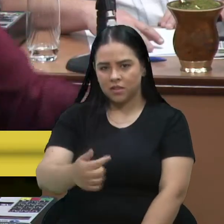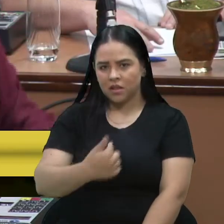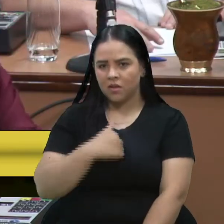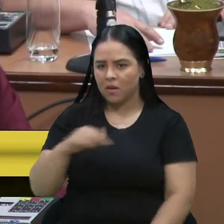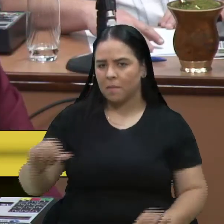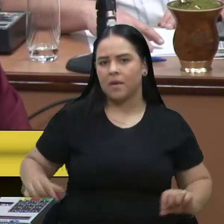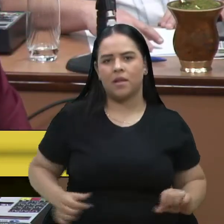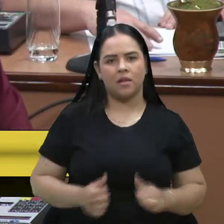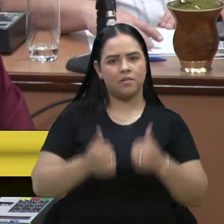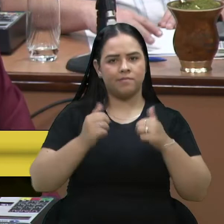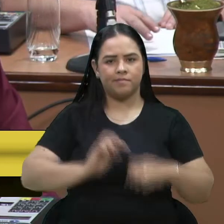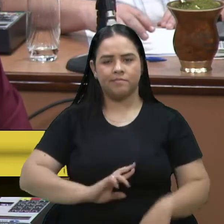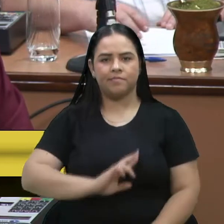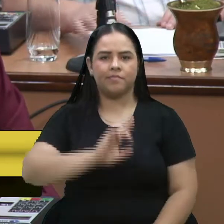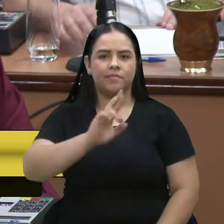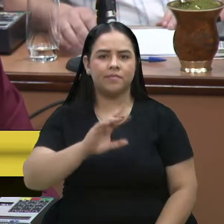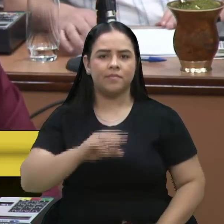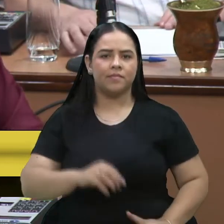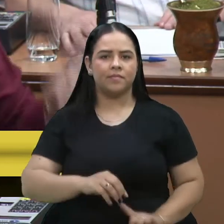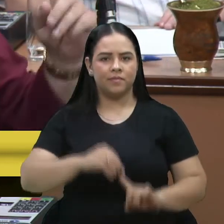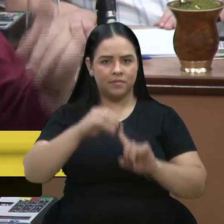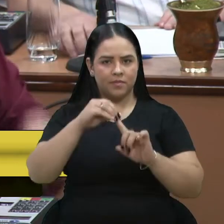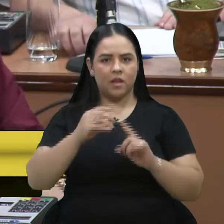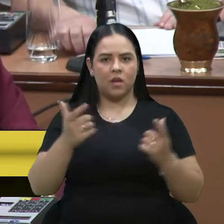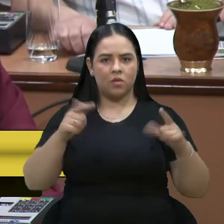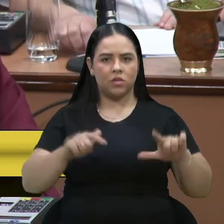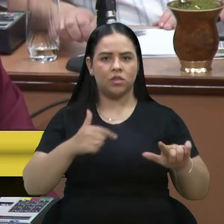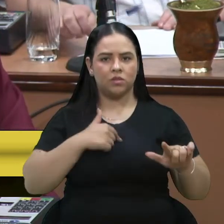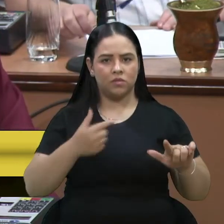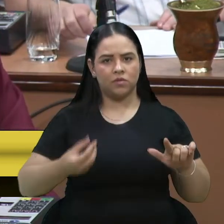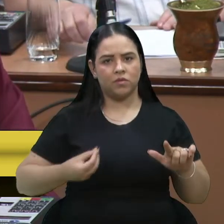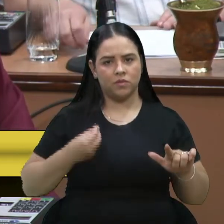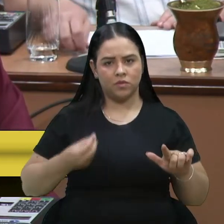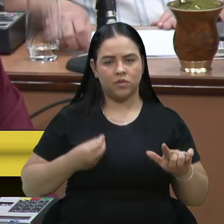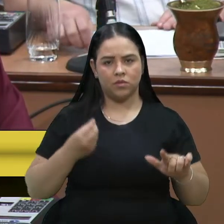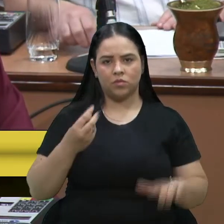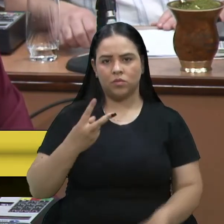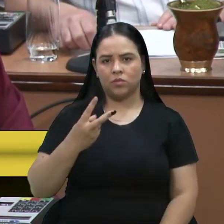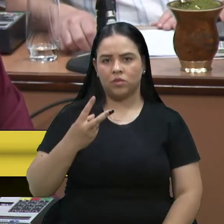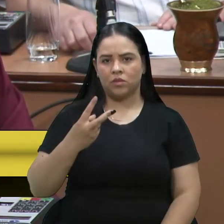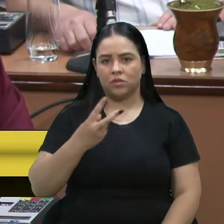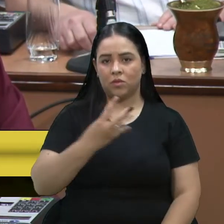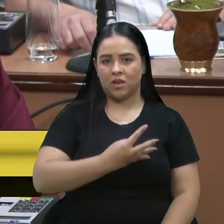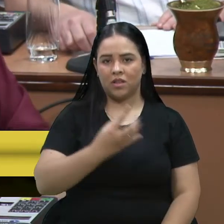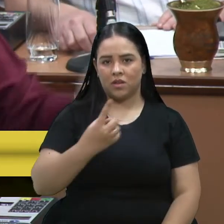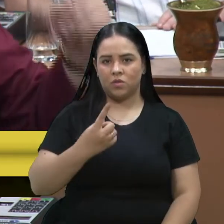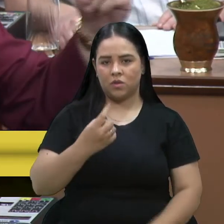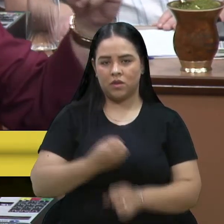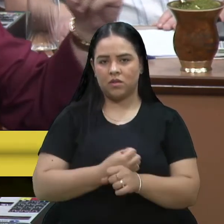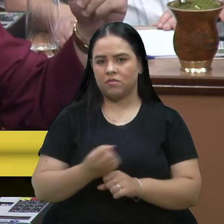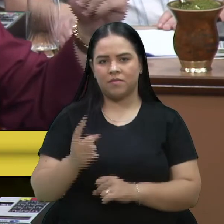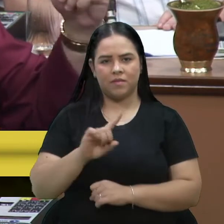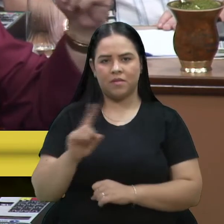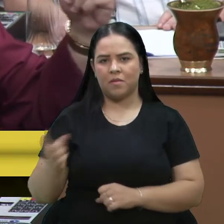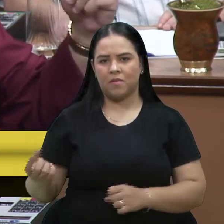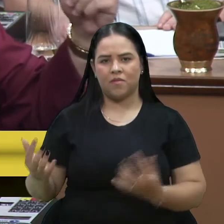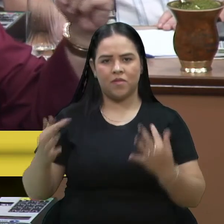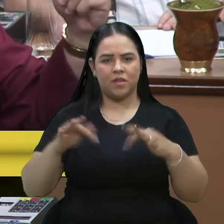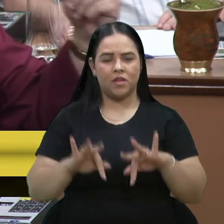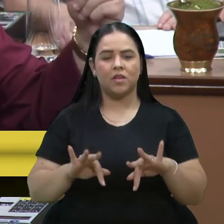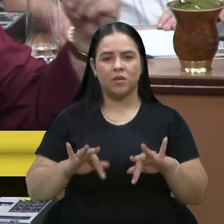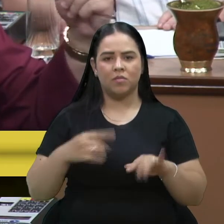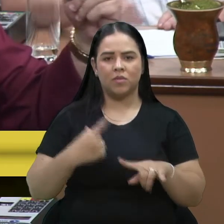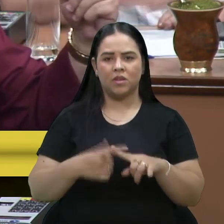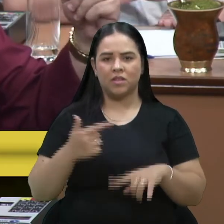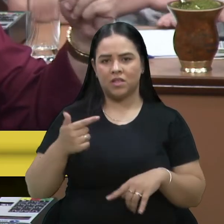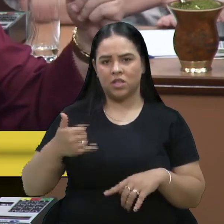forma possível representar principalmente onde eu vivo há 41 anos. E isso não vai apagar. Não vai apagar quando com